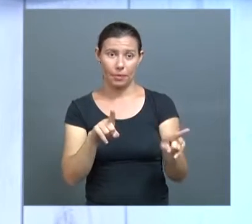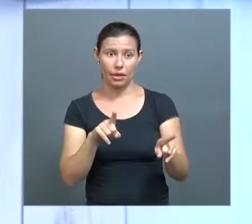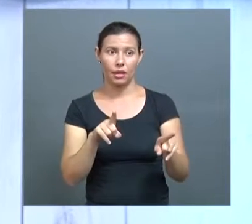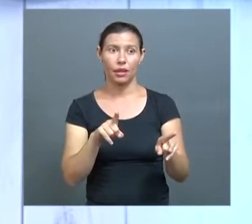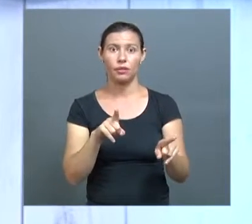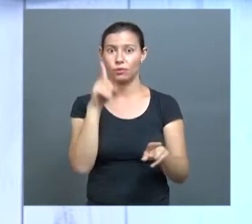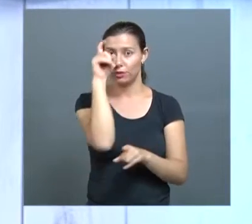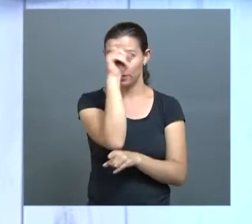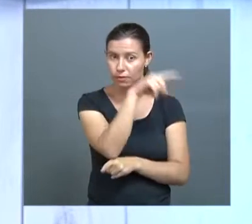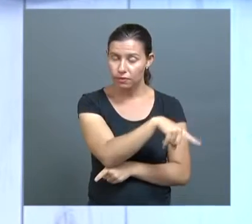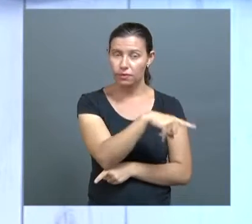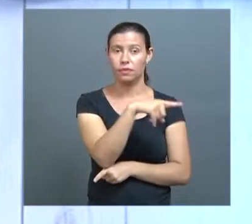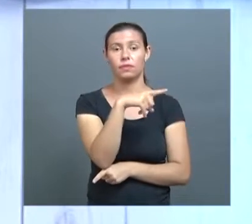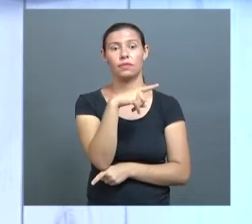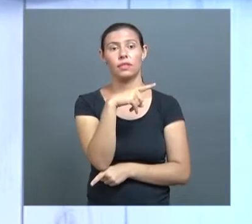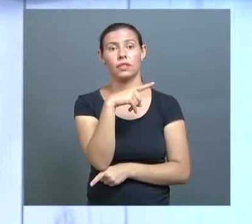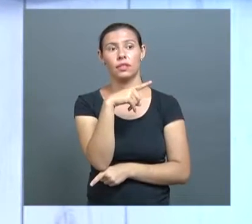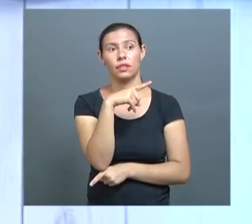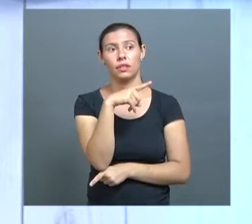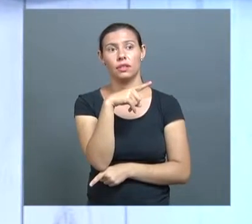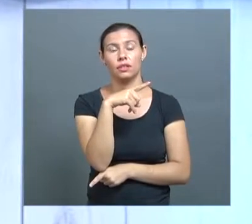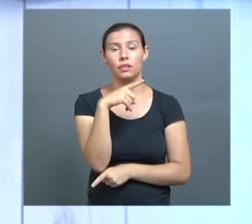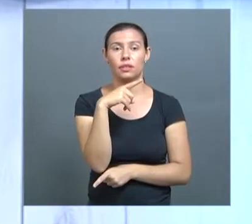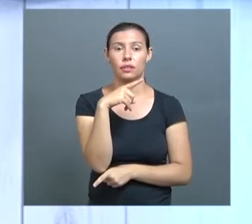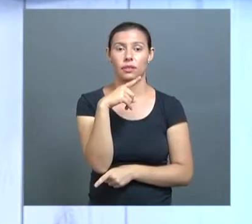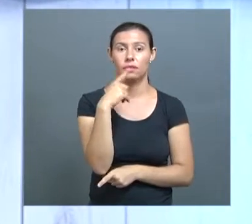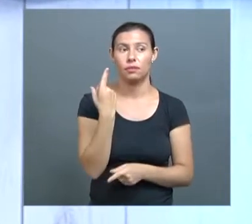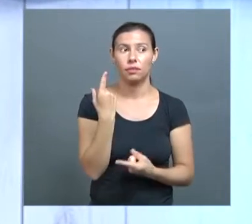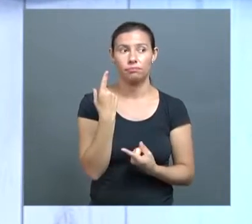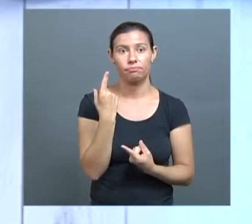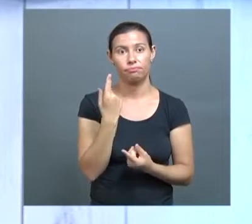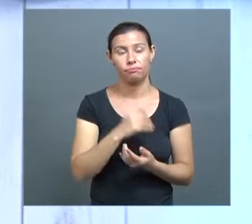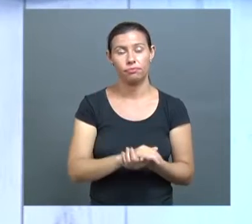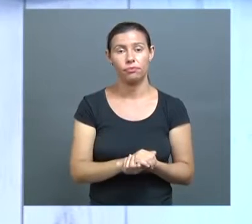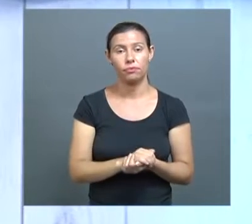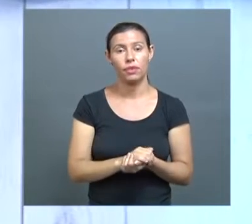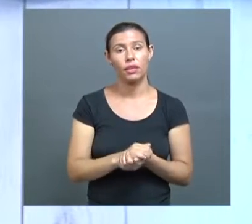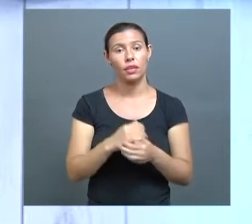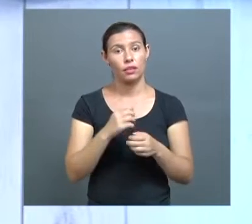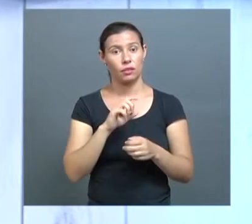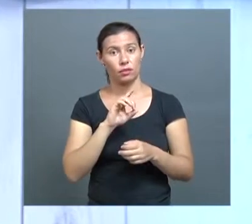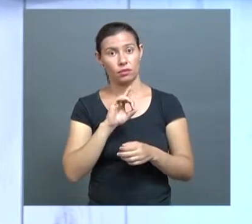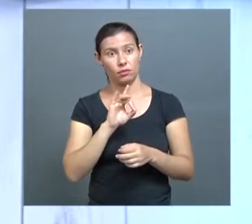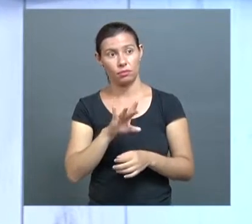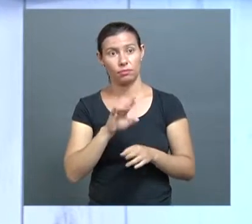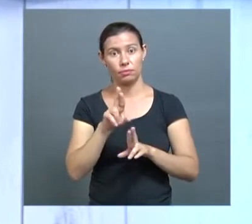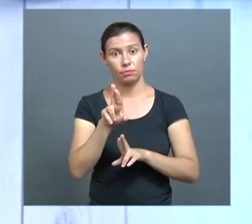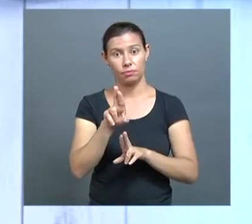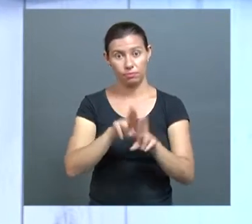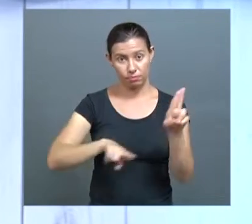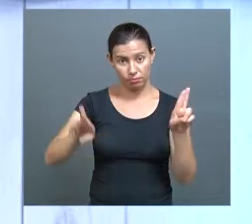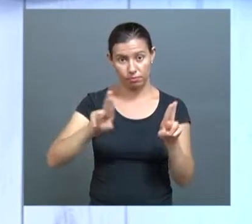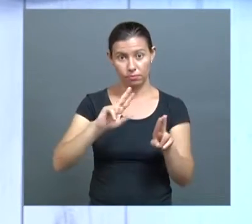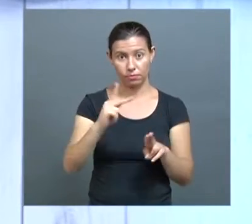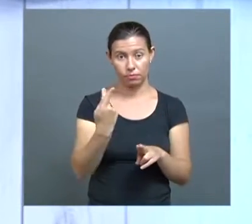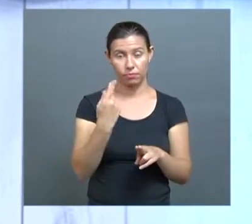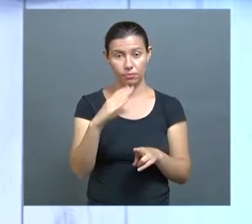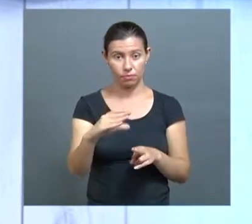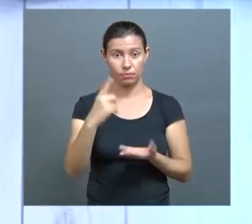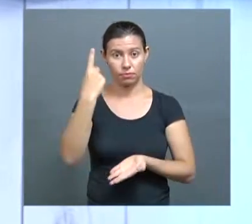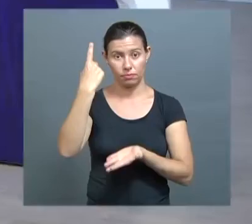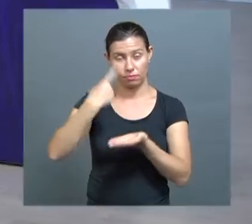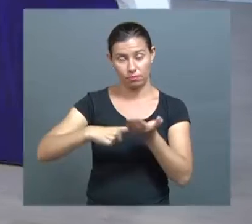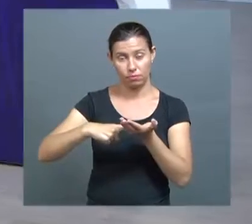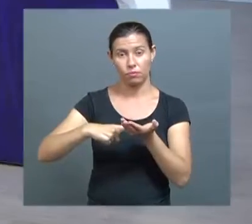são atendidos pelo pronto-socorro da Universidade Federal de Berlândia, conforme pactuação entre município e UFO.